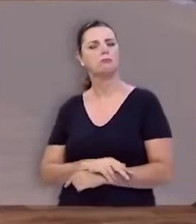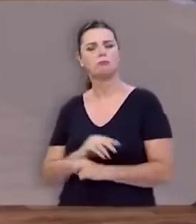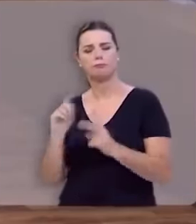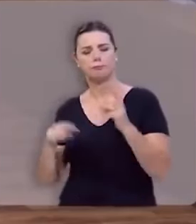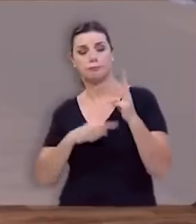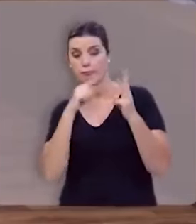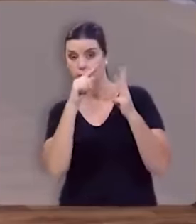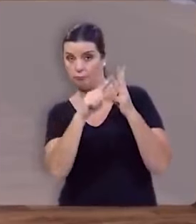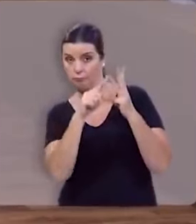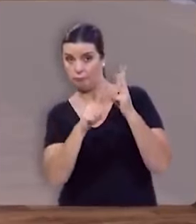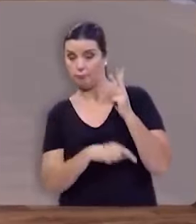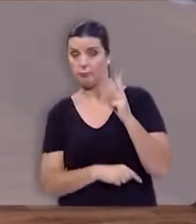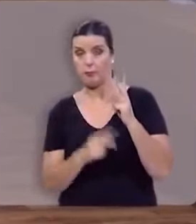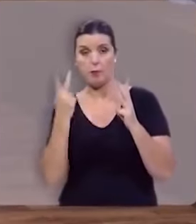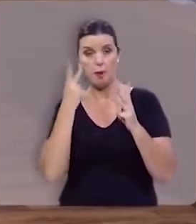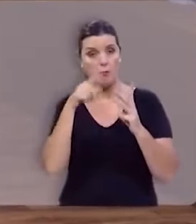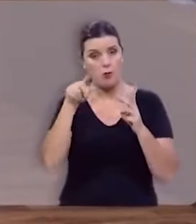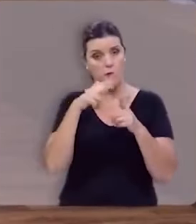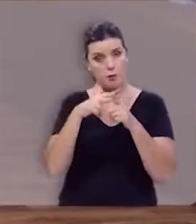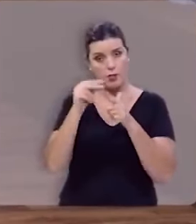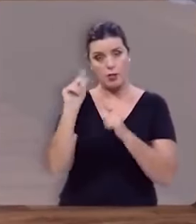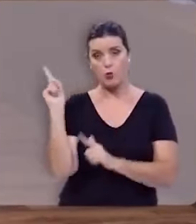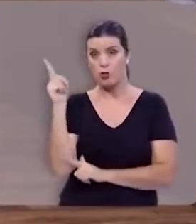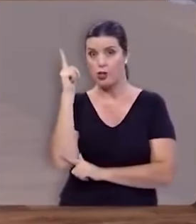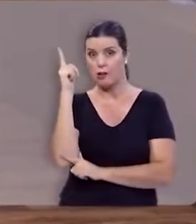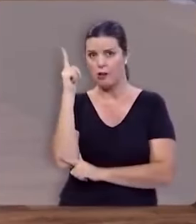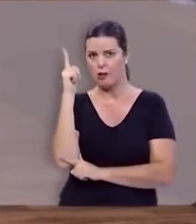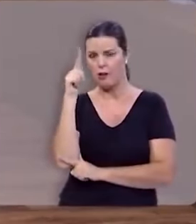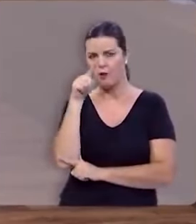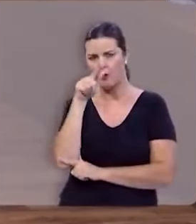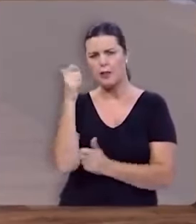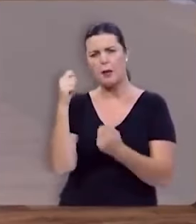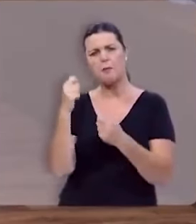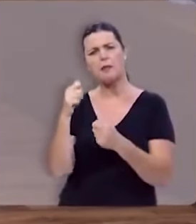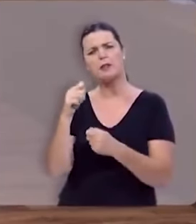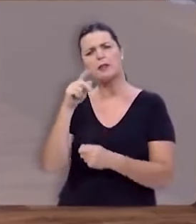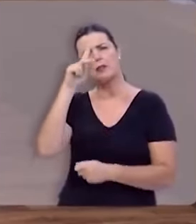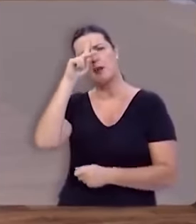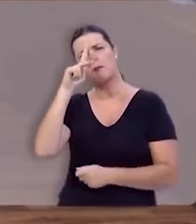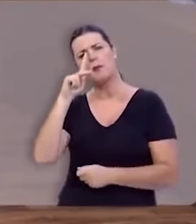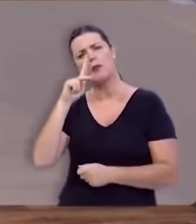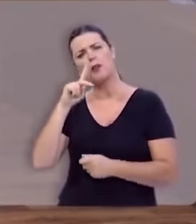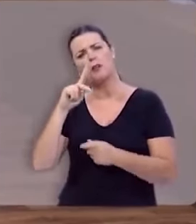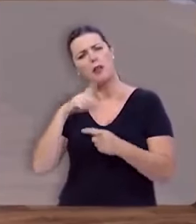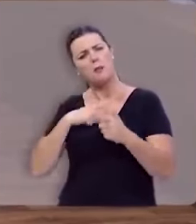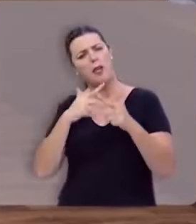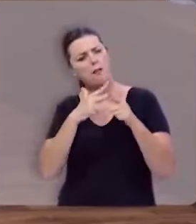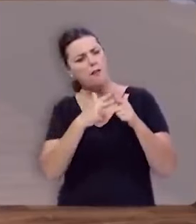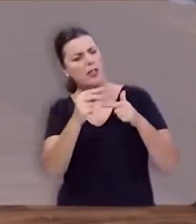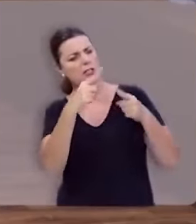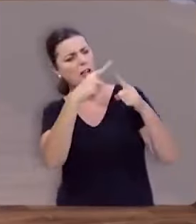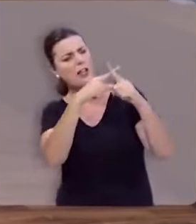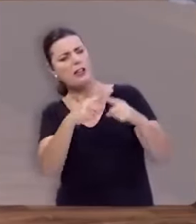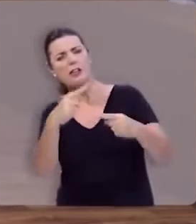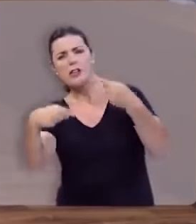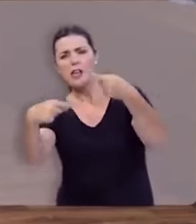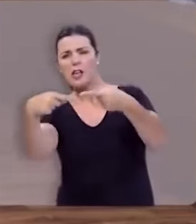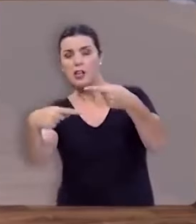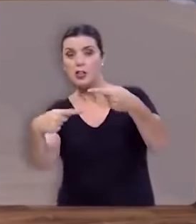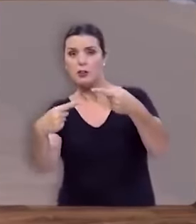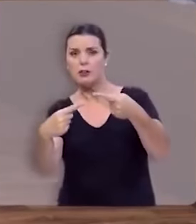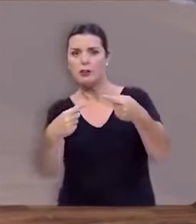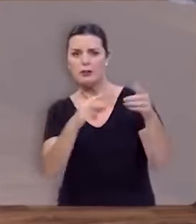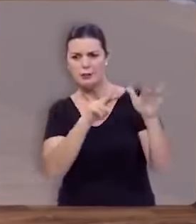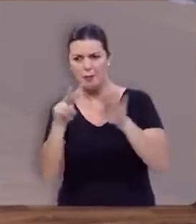terceiro lugar para você vencer os seus gigantes você vai ter que lidar com seus críticos este foi o tema da nossa